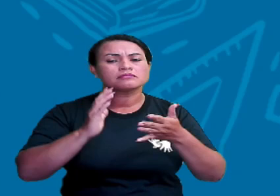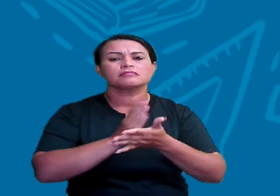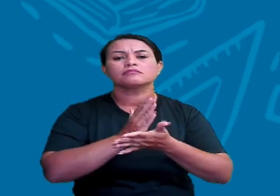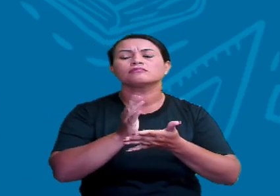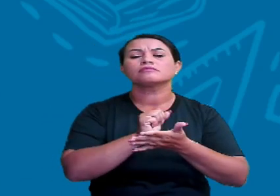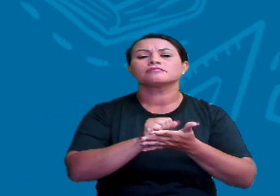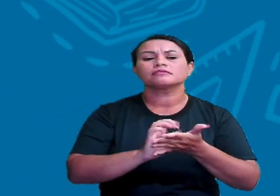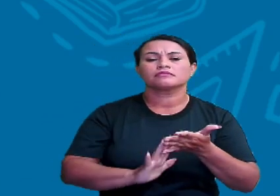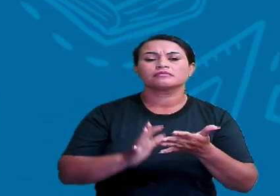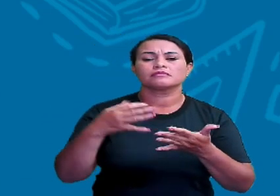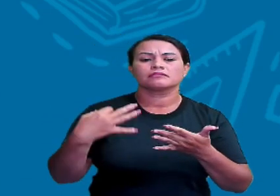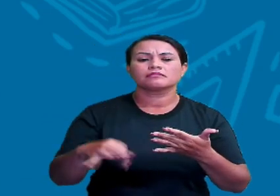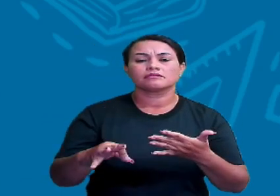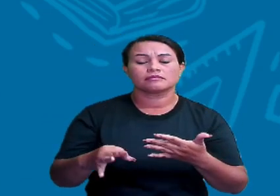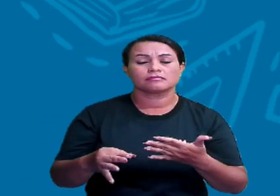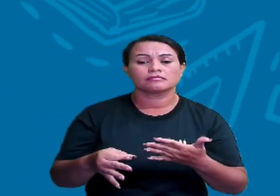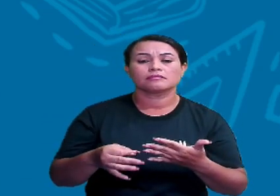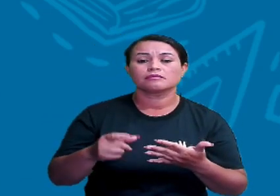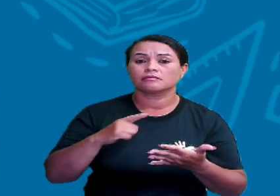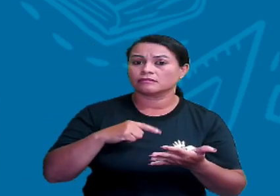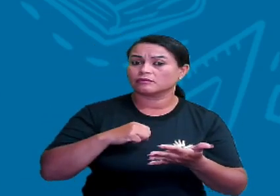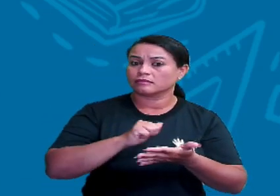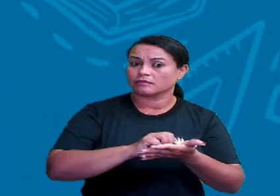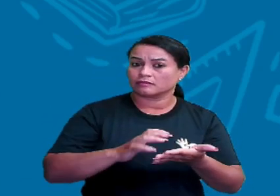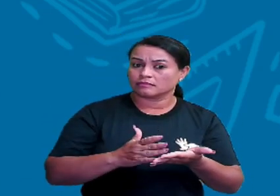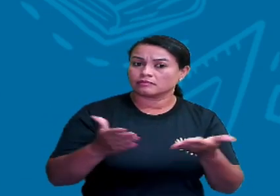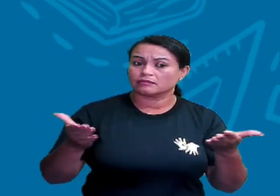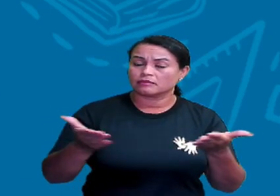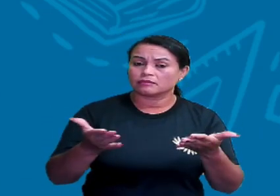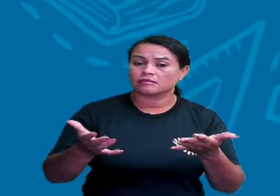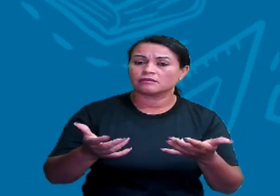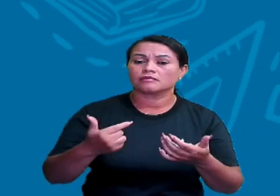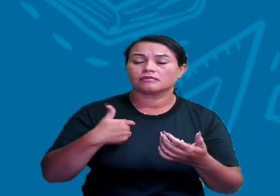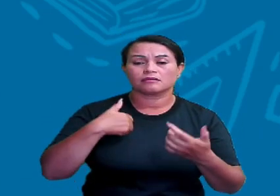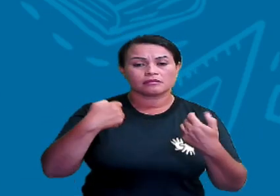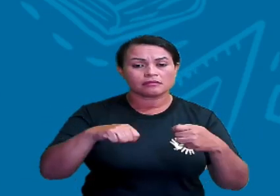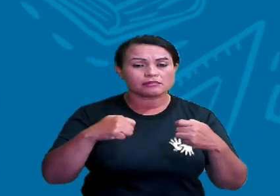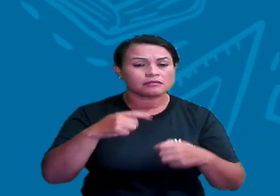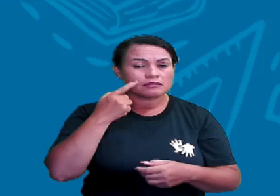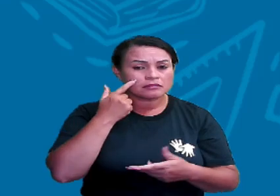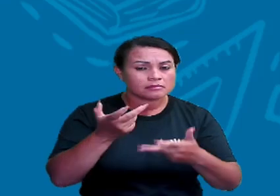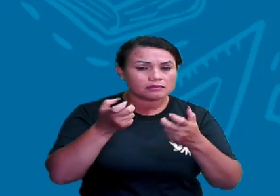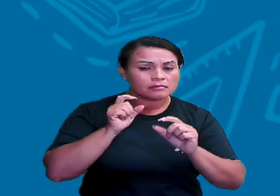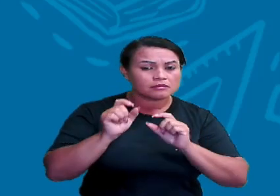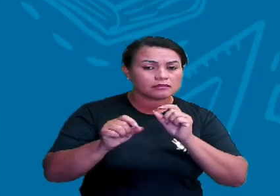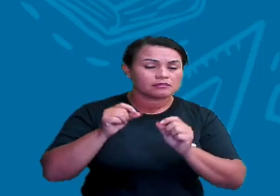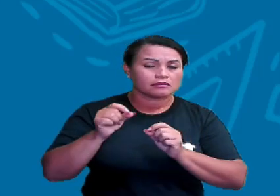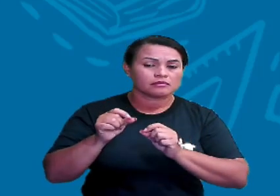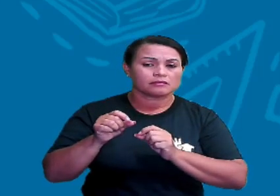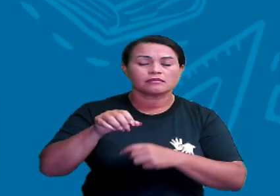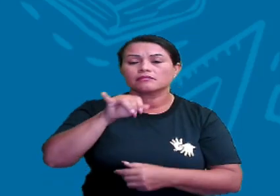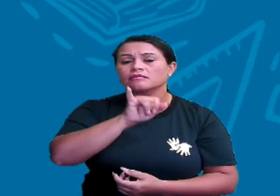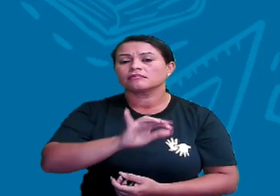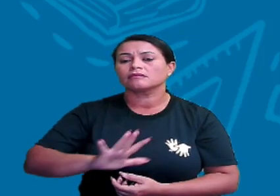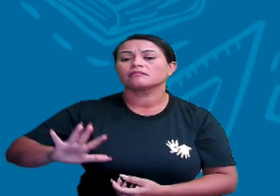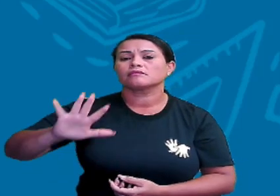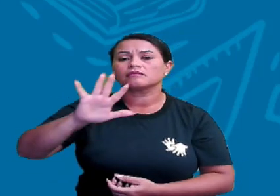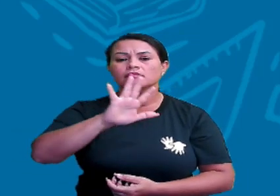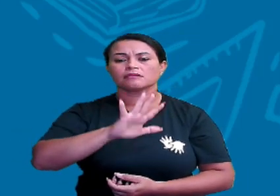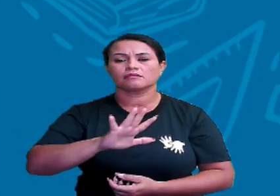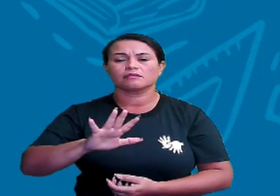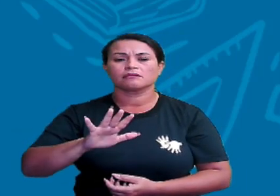atividades, tá certo? Mas, para essa atividade, eu preciso que você tome por base a imagem do